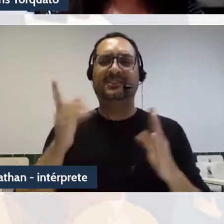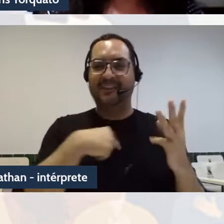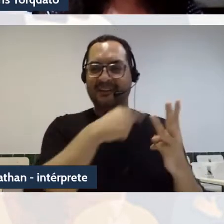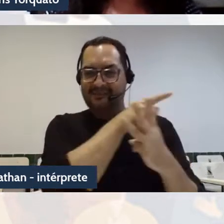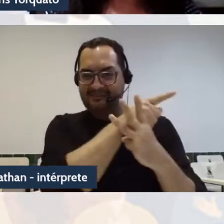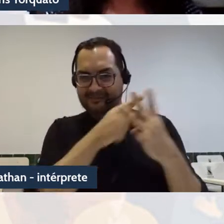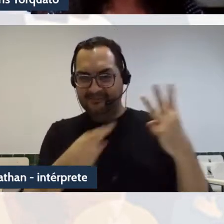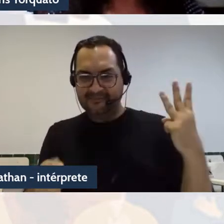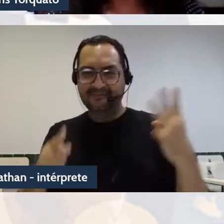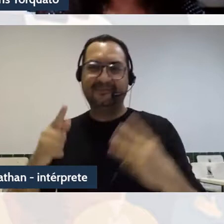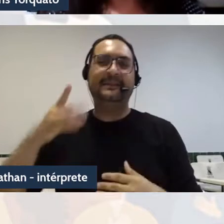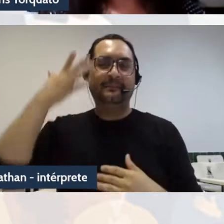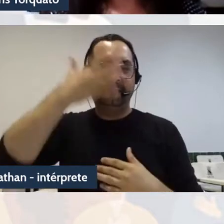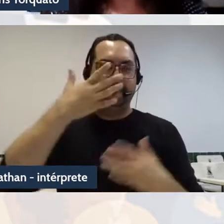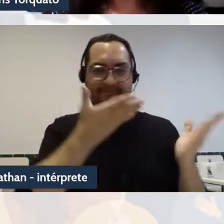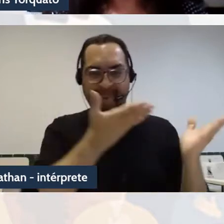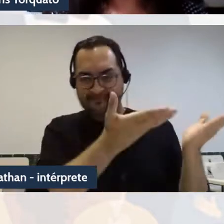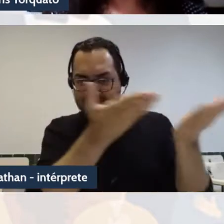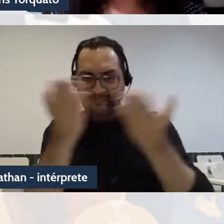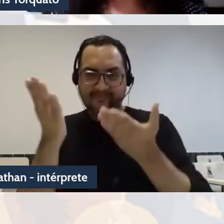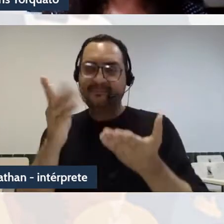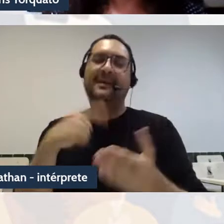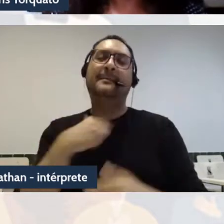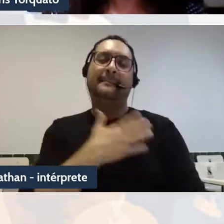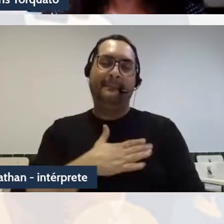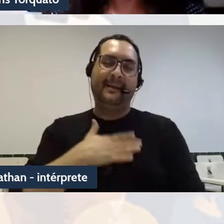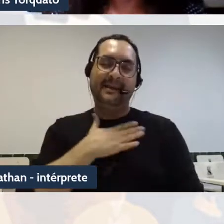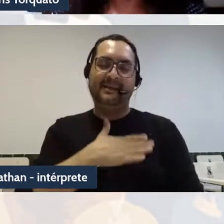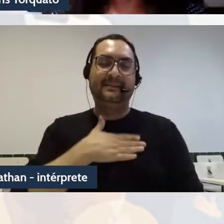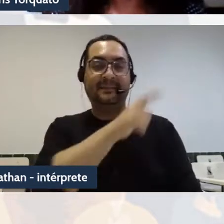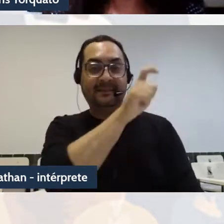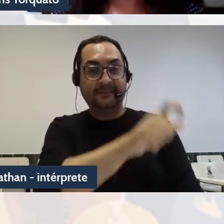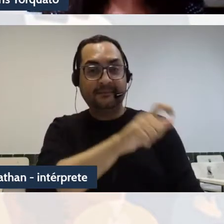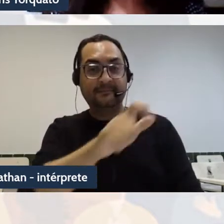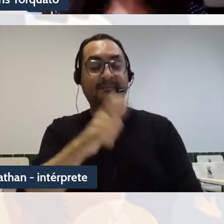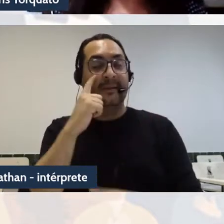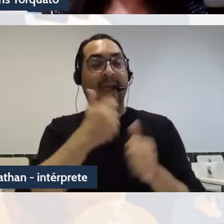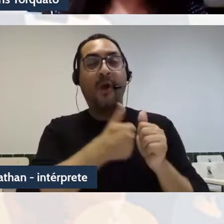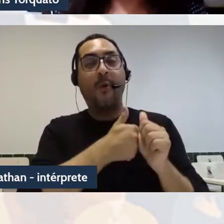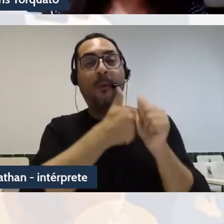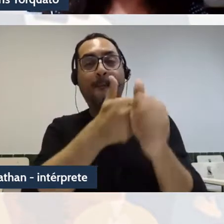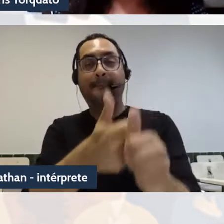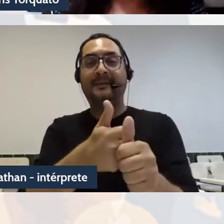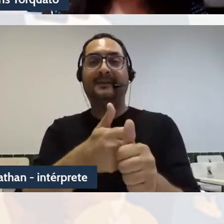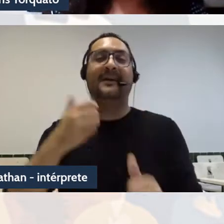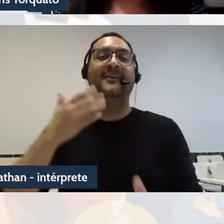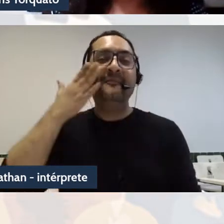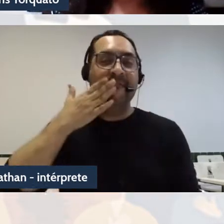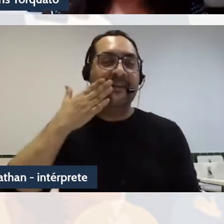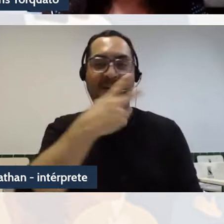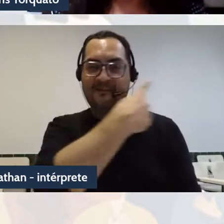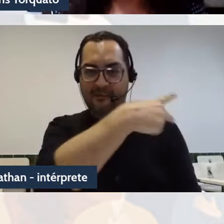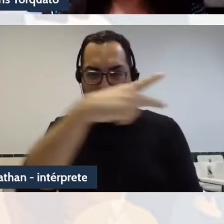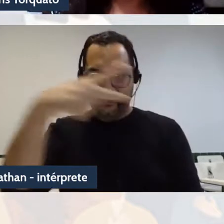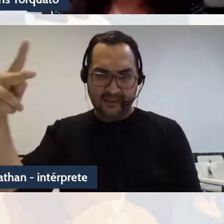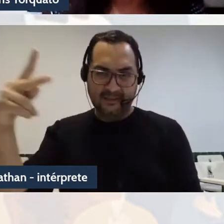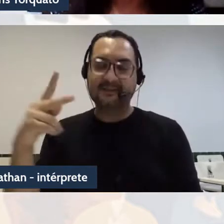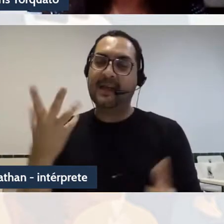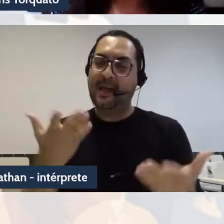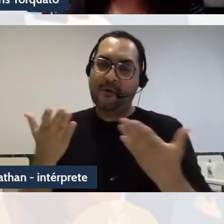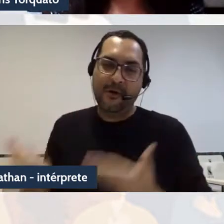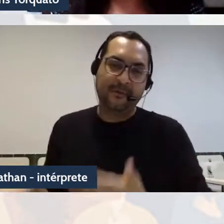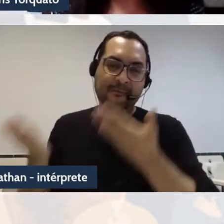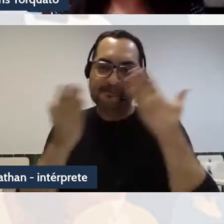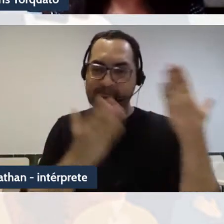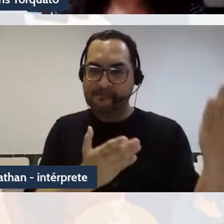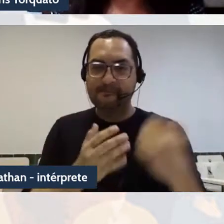gerais, é um prazer estar com vocês e acompanhar vocês na mesa. Então, gente passa agora a fala